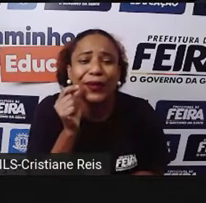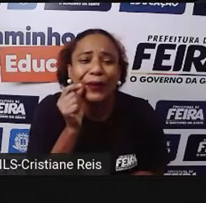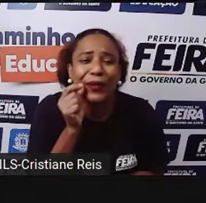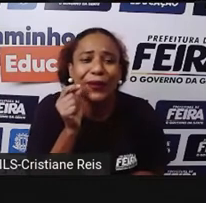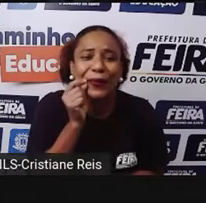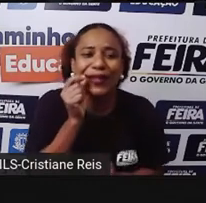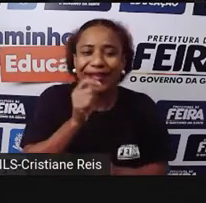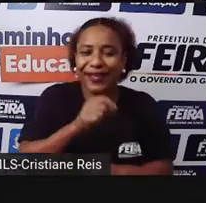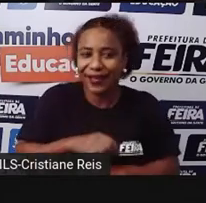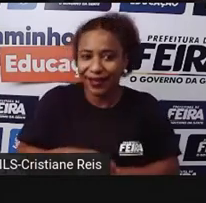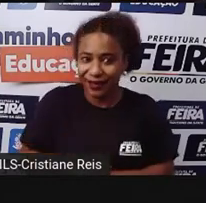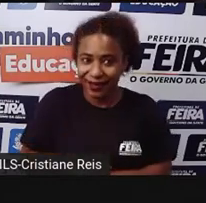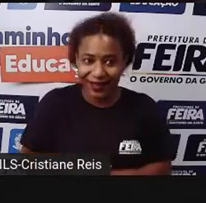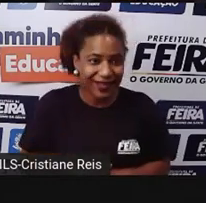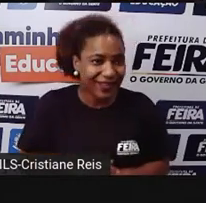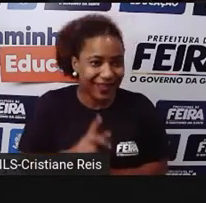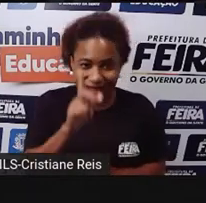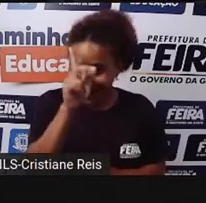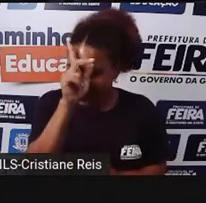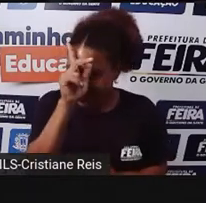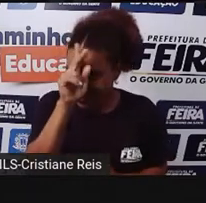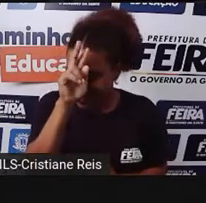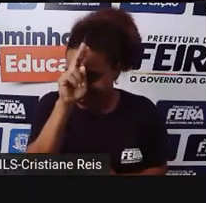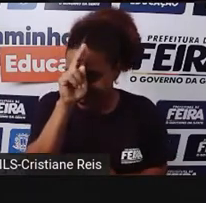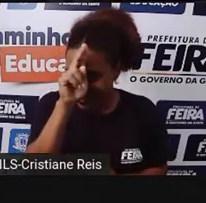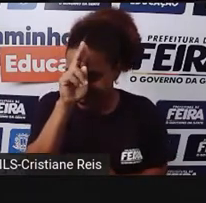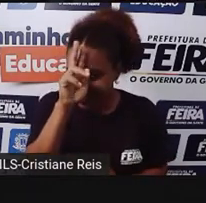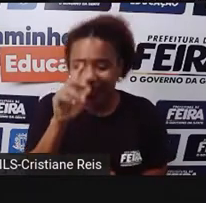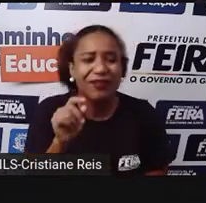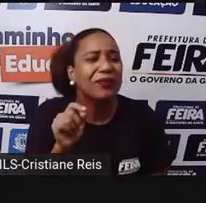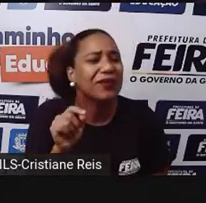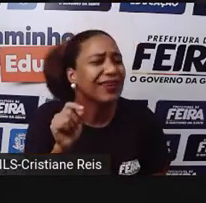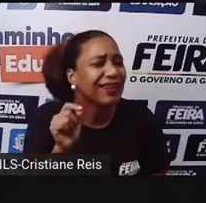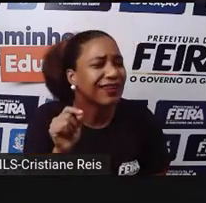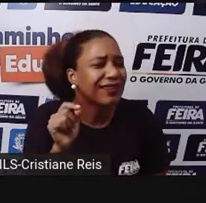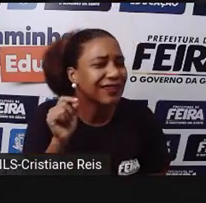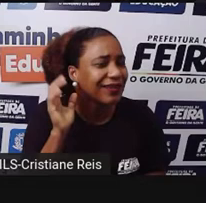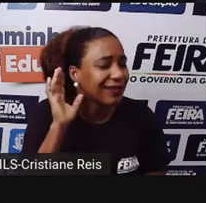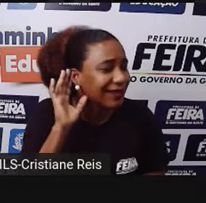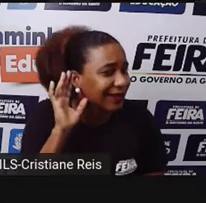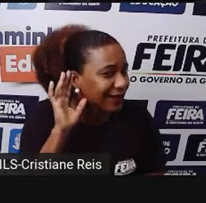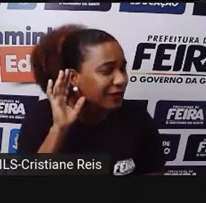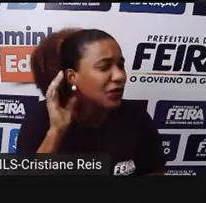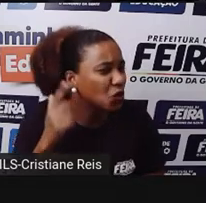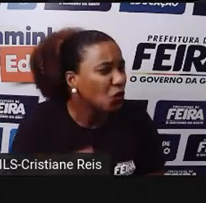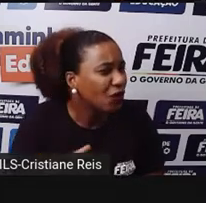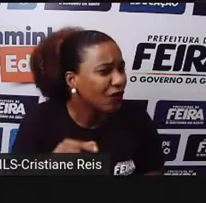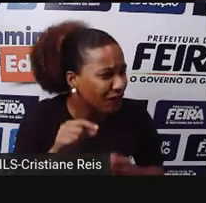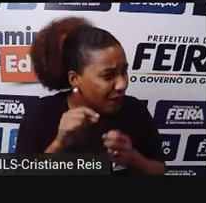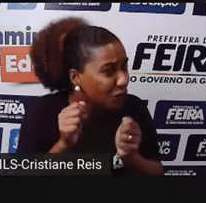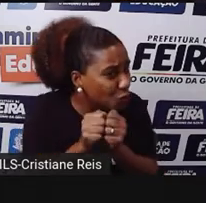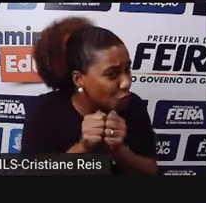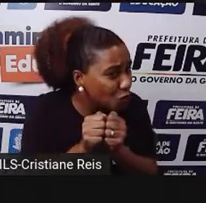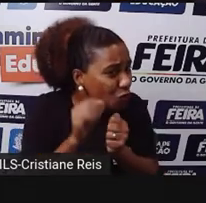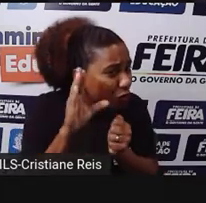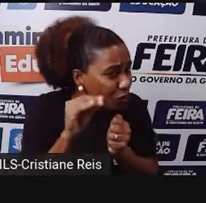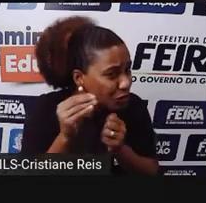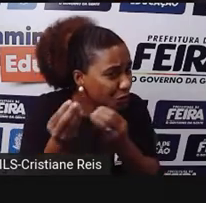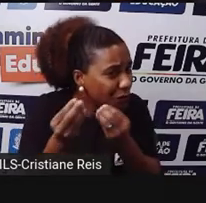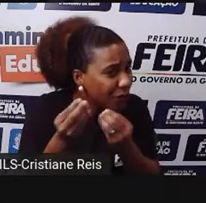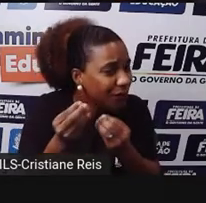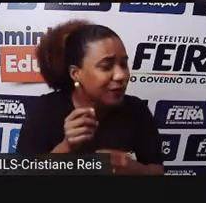Ela nem conseguiu ouvir direito Teve que pedir a ele para repetir umas duas vezes